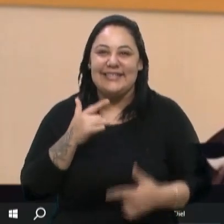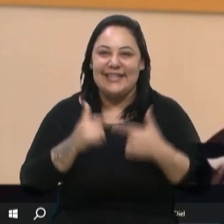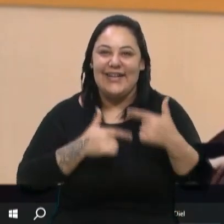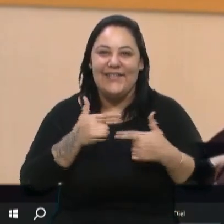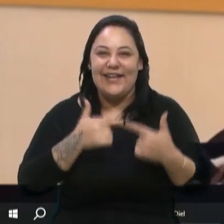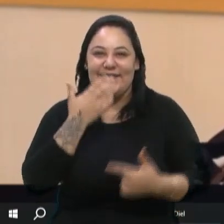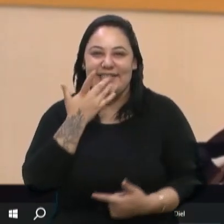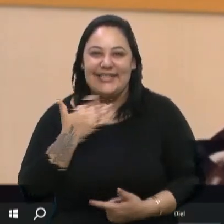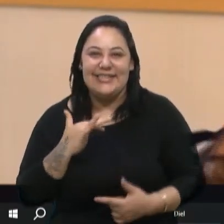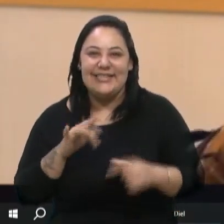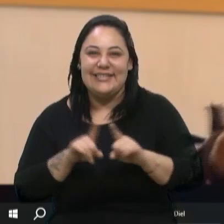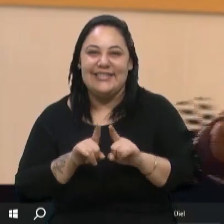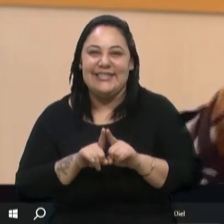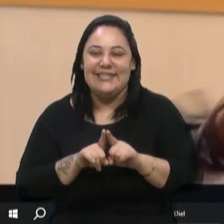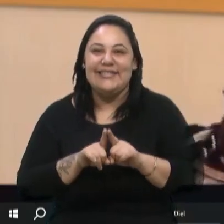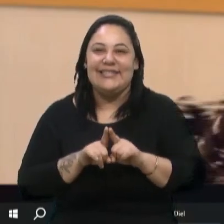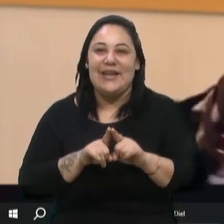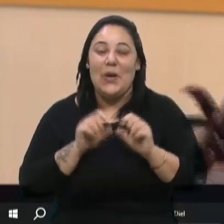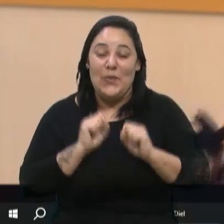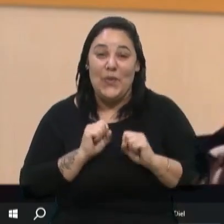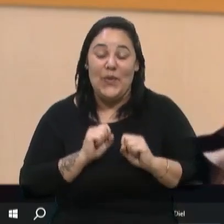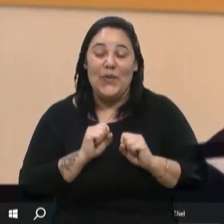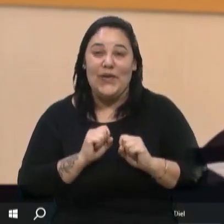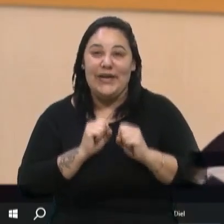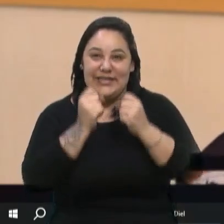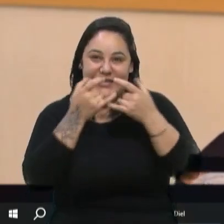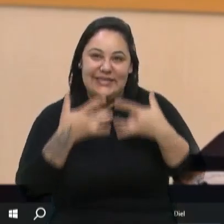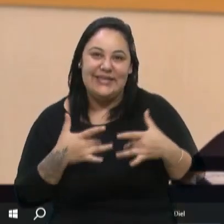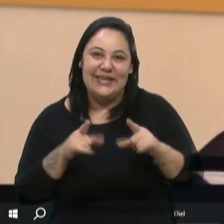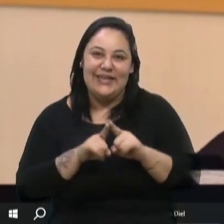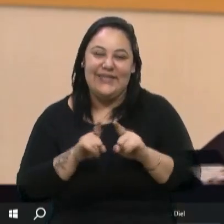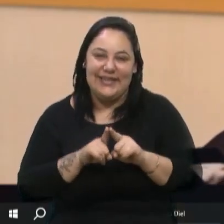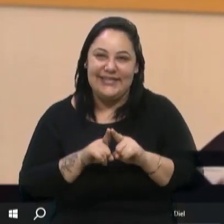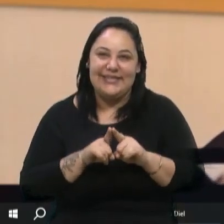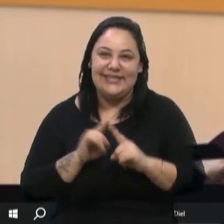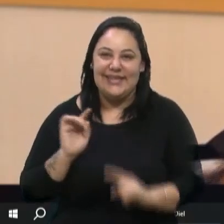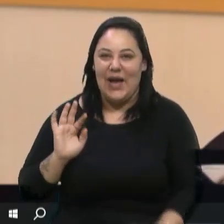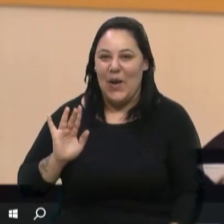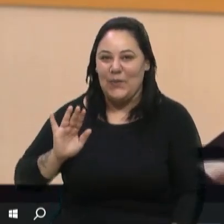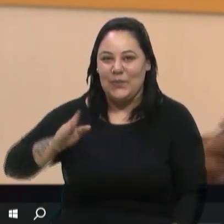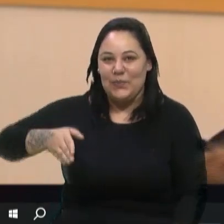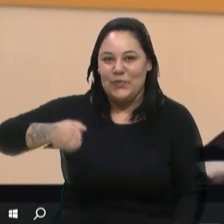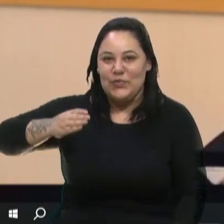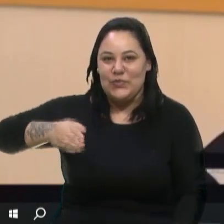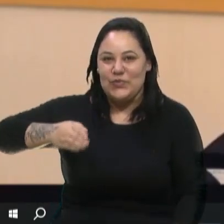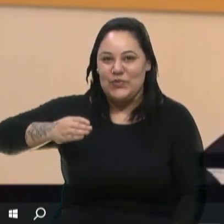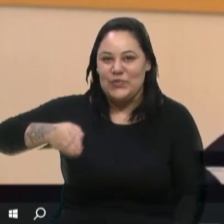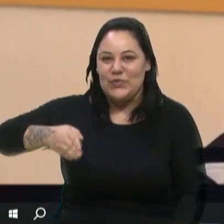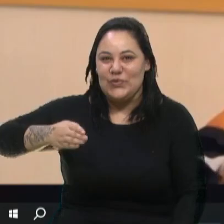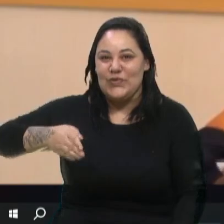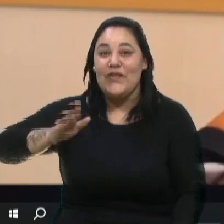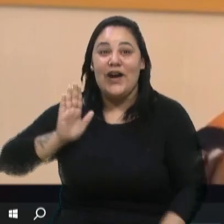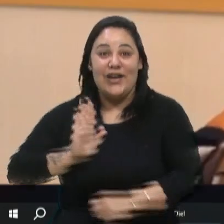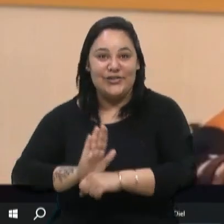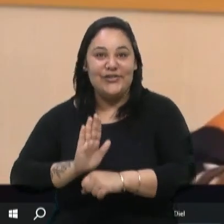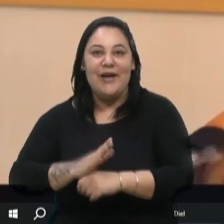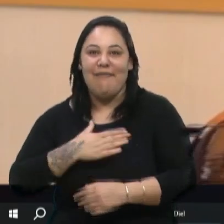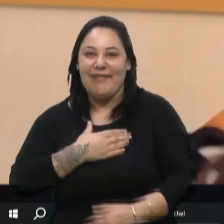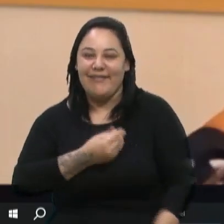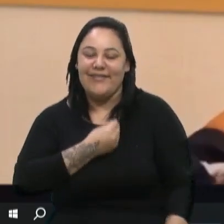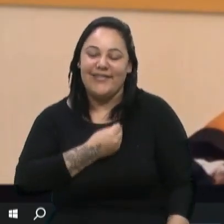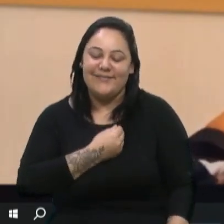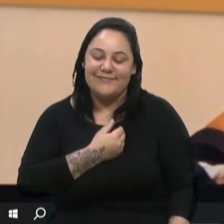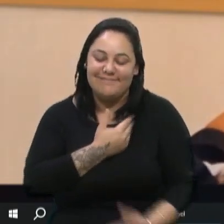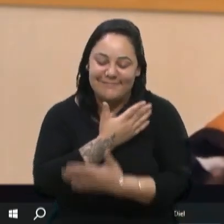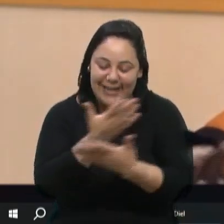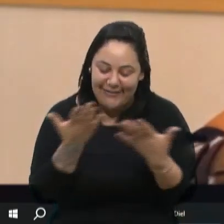Agora vou ter que explicar para eles da prótese, o quanto ela vai me facilitar na minha vida. graças a vocês